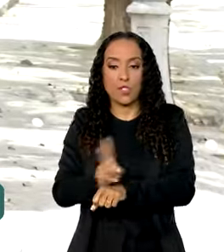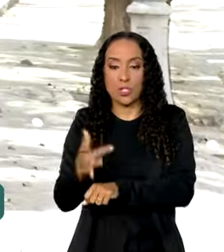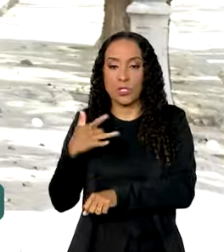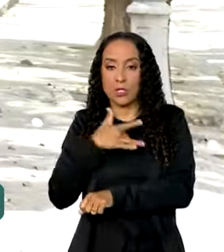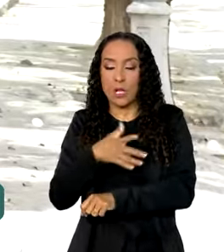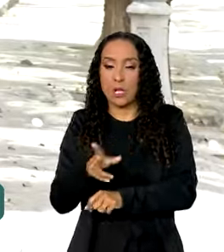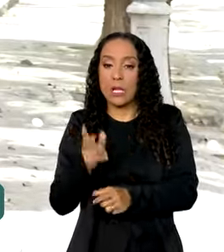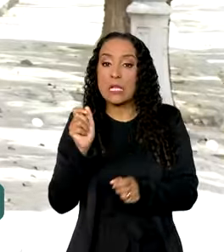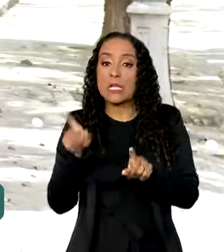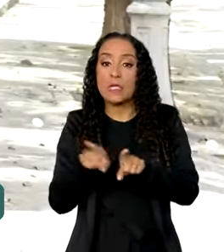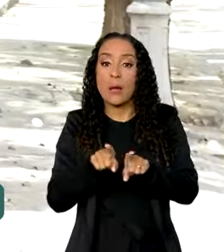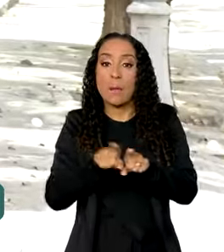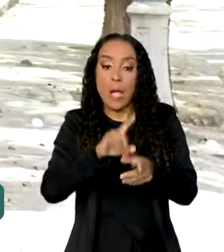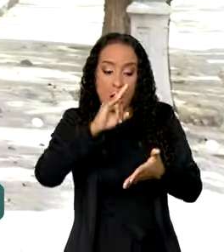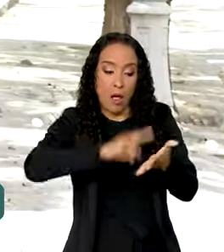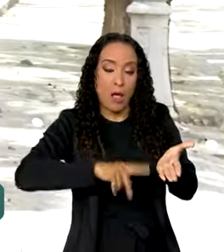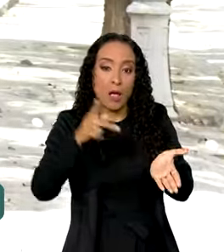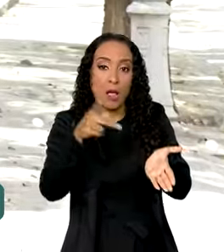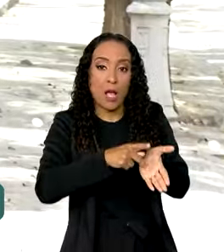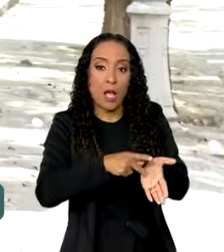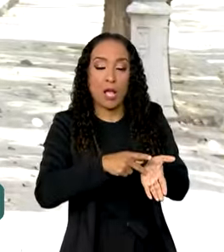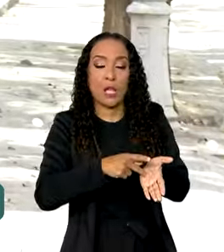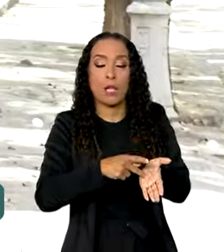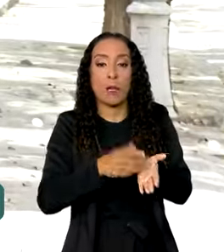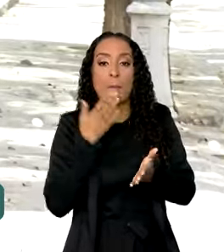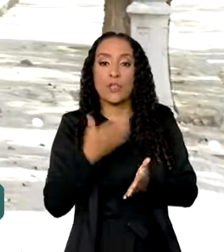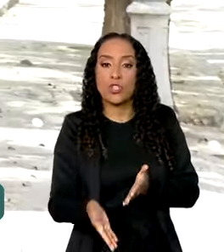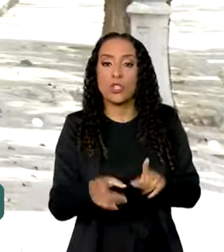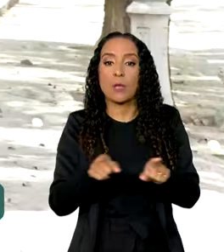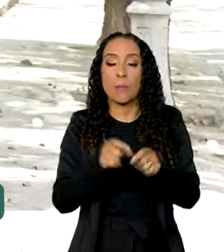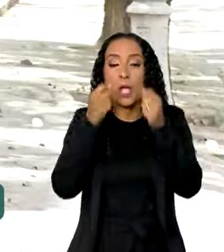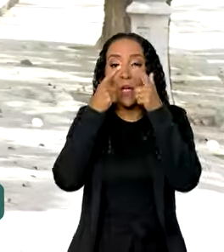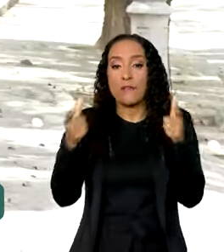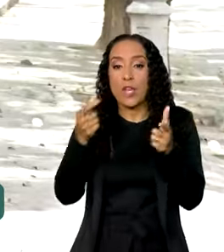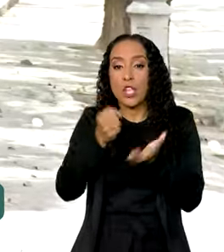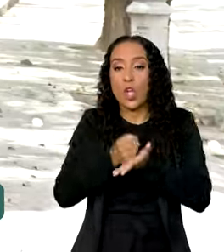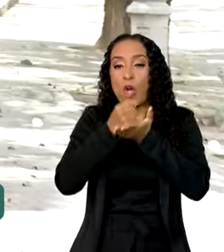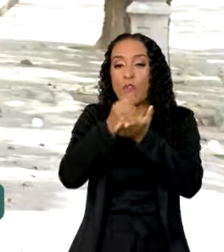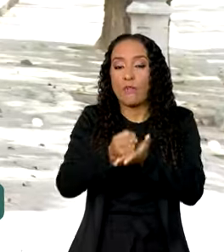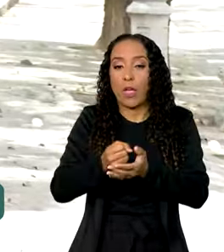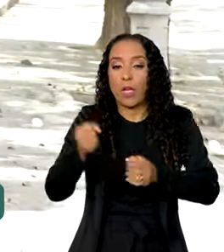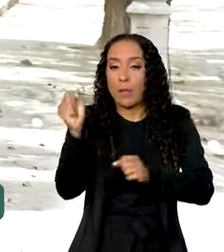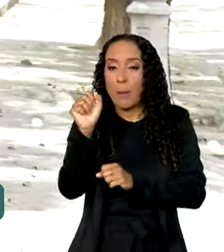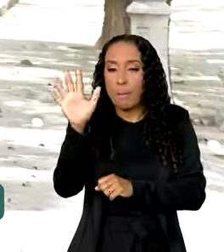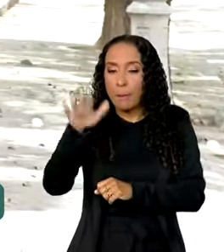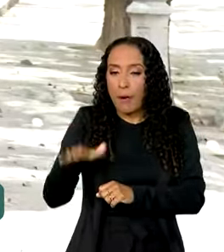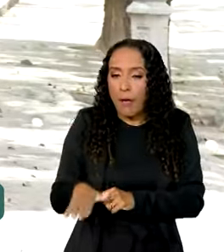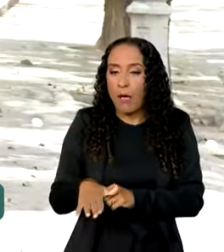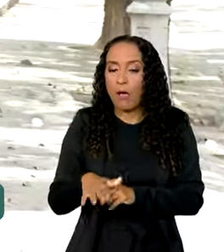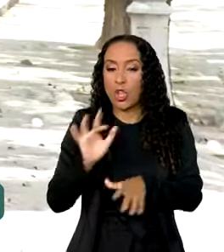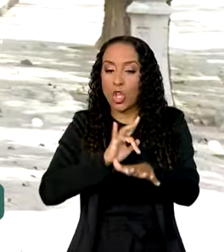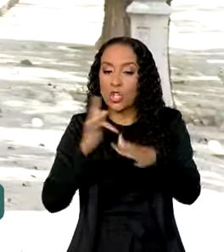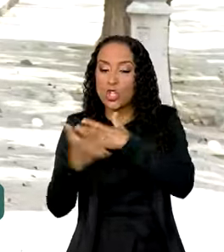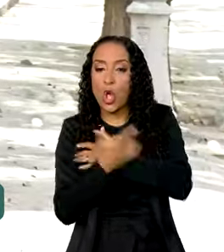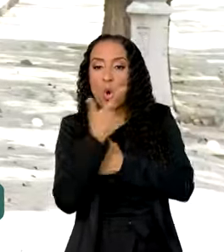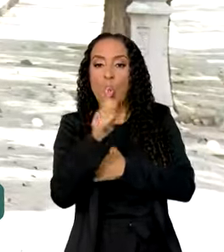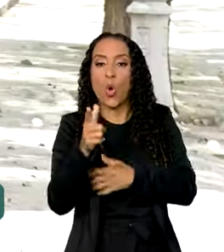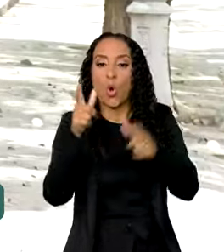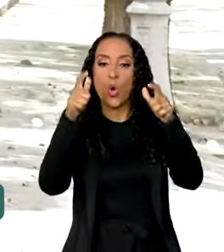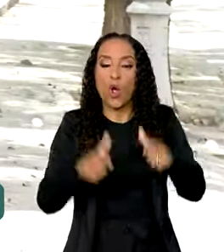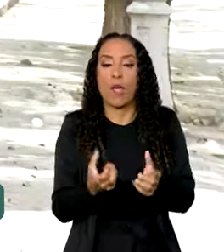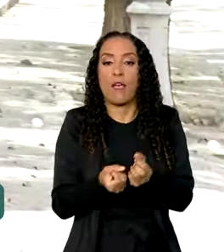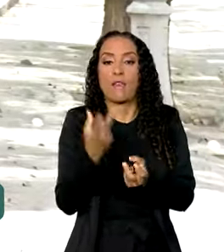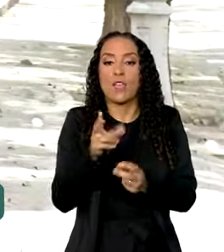sempre a nota fiscal. Importante ainda ficar atento às ofertas de sites, redes sociais e outros canais de venda que